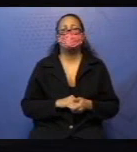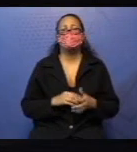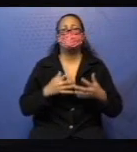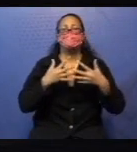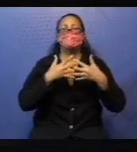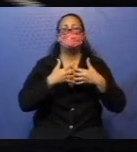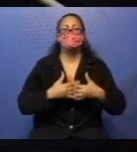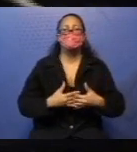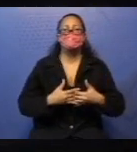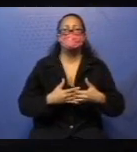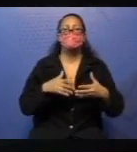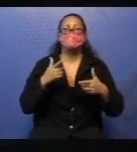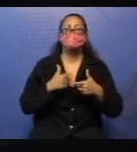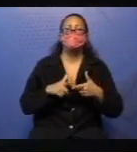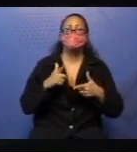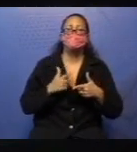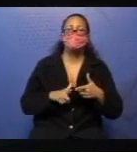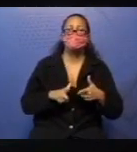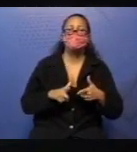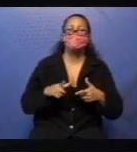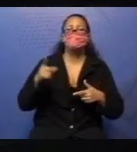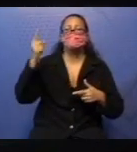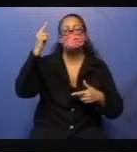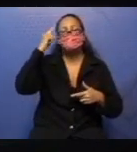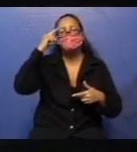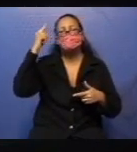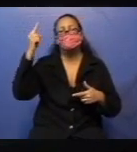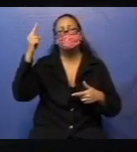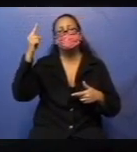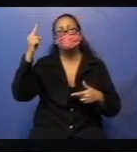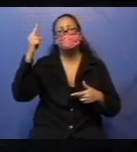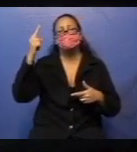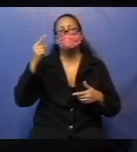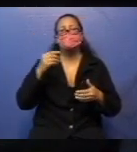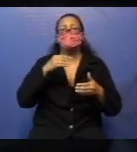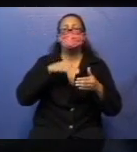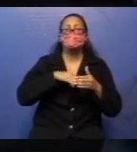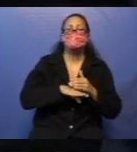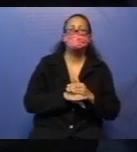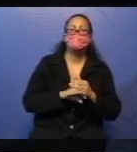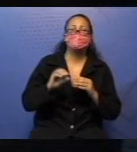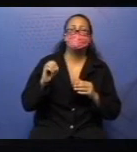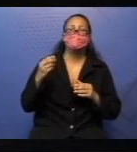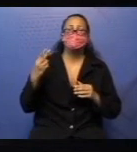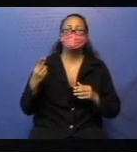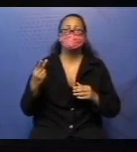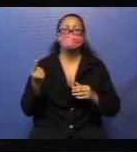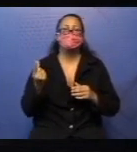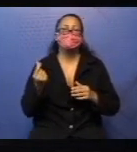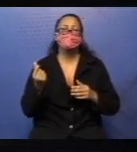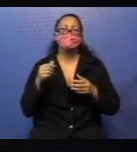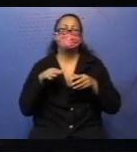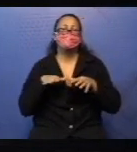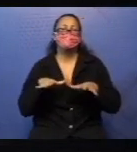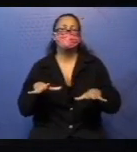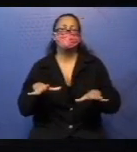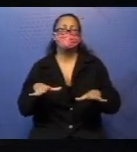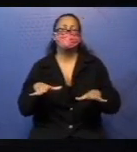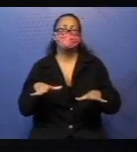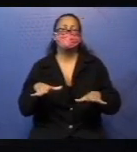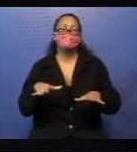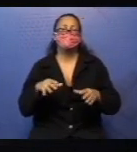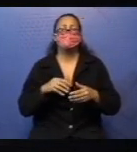situações, problemas com as ideias de poupar e gastar. Tá vendo a função do quadro anterior?